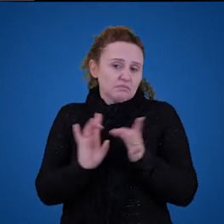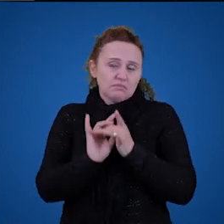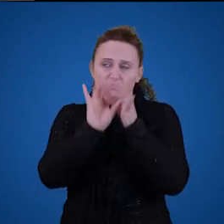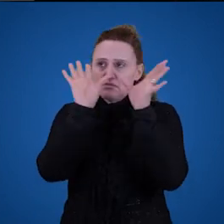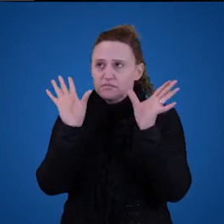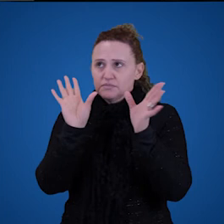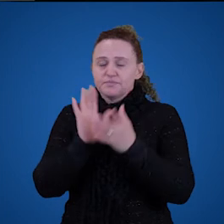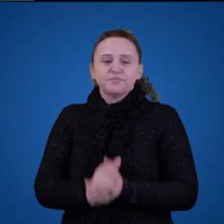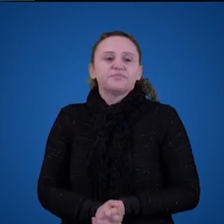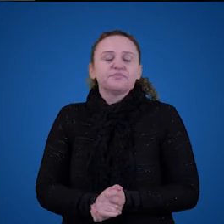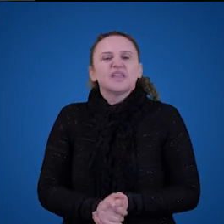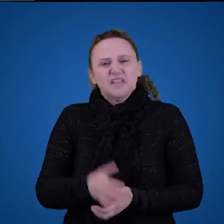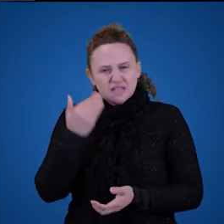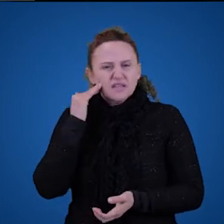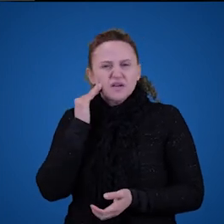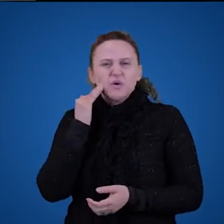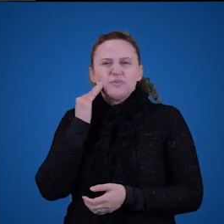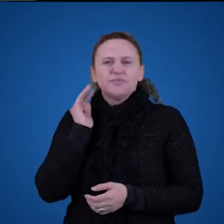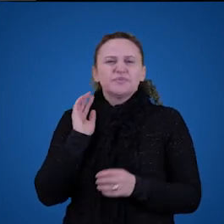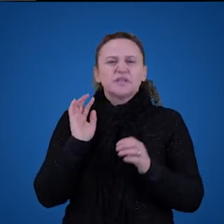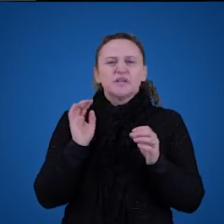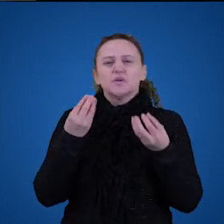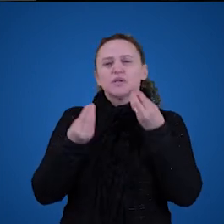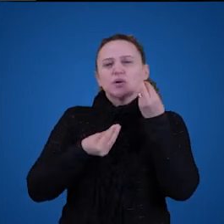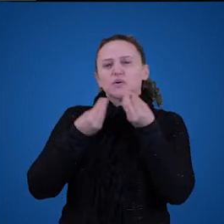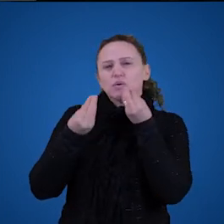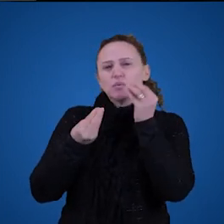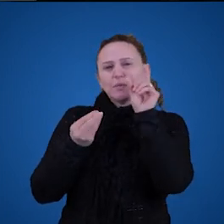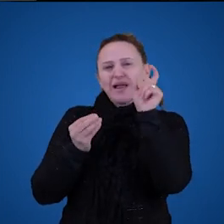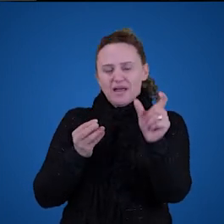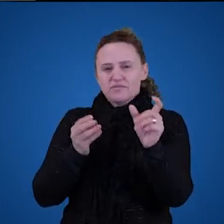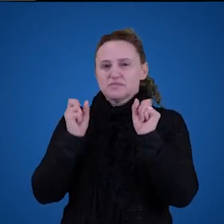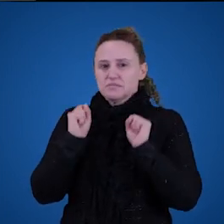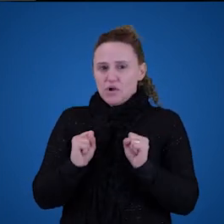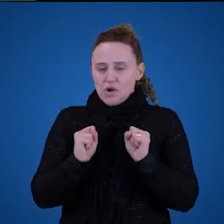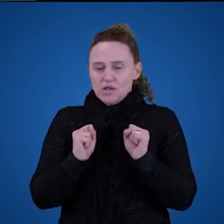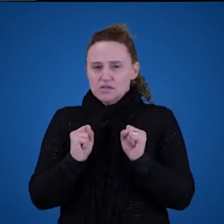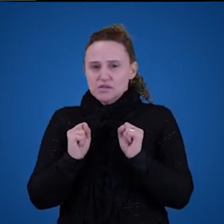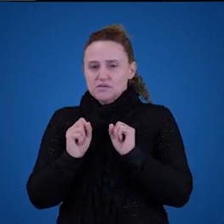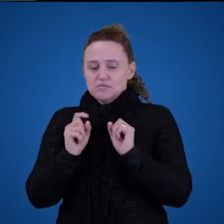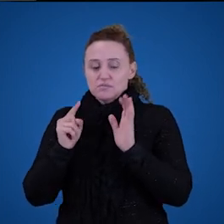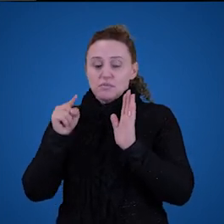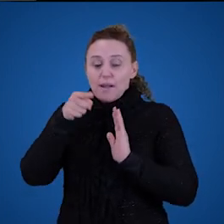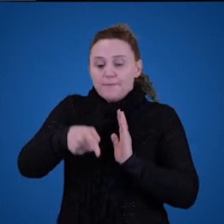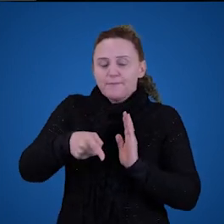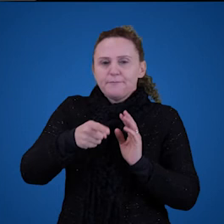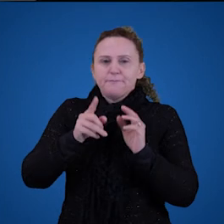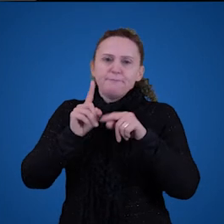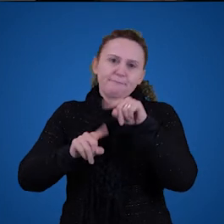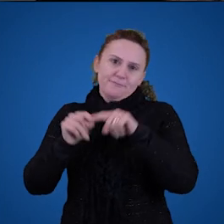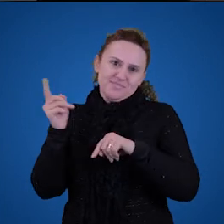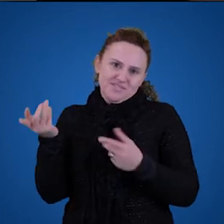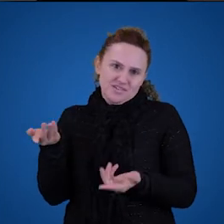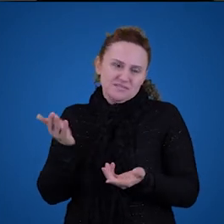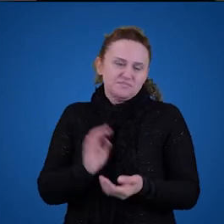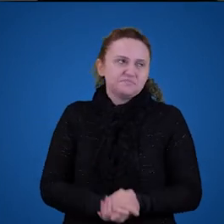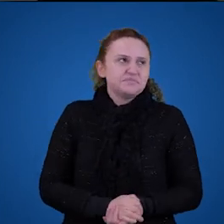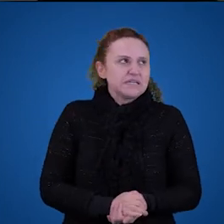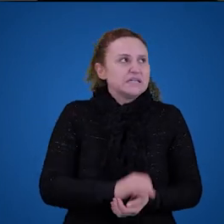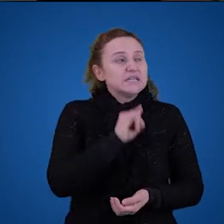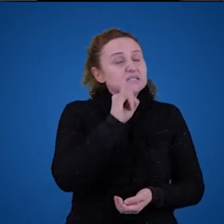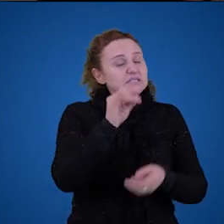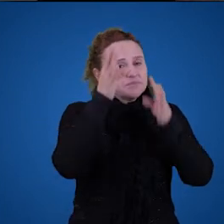parecem não apontar para o objeto algum, apesar de terem significado. Bem, se a teoria